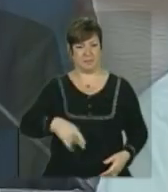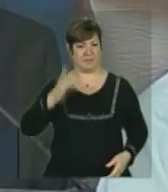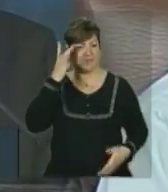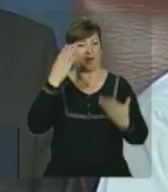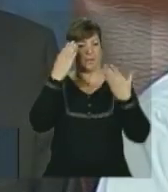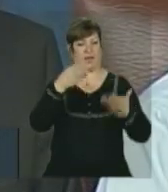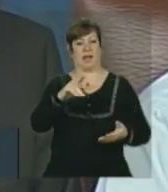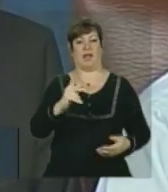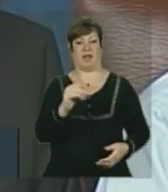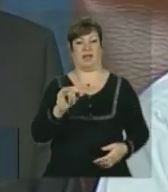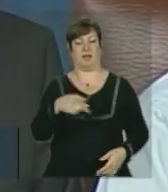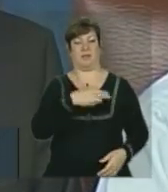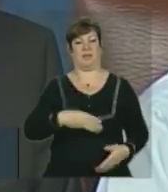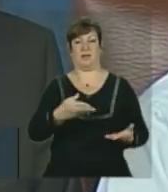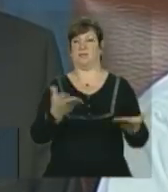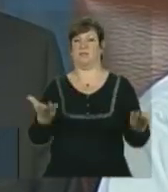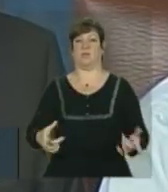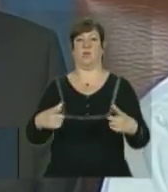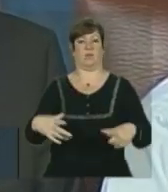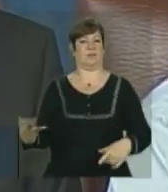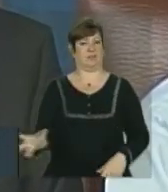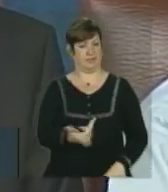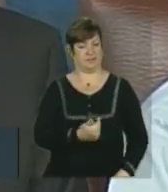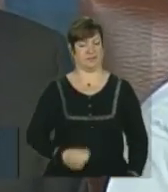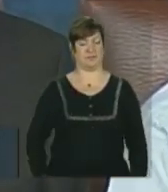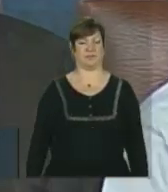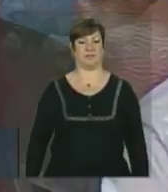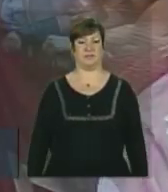obrigado, ministro Fernando Haddad, por esse equipamento tão maravilhoso.